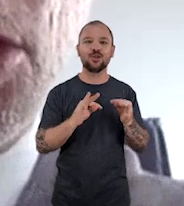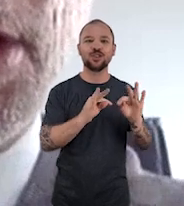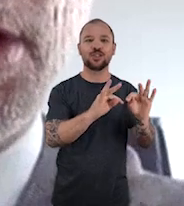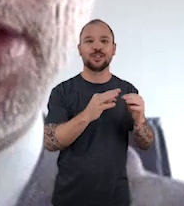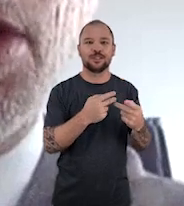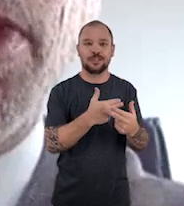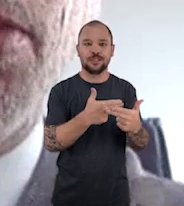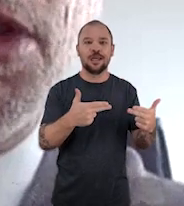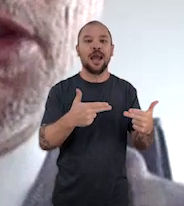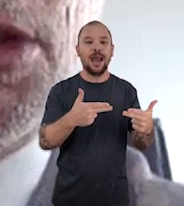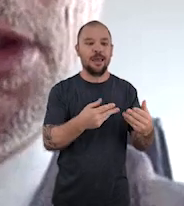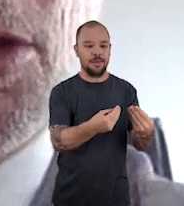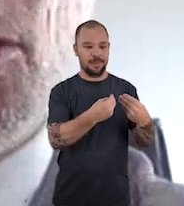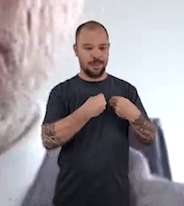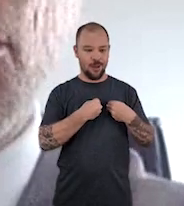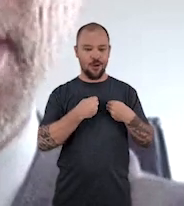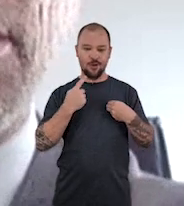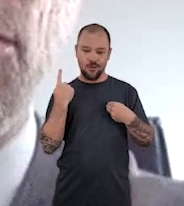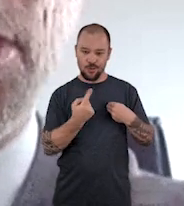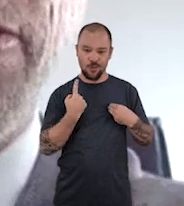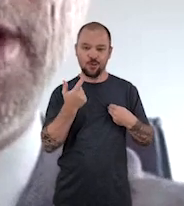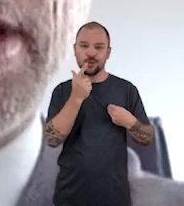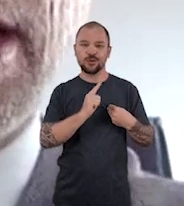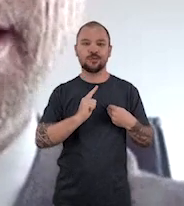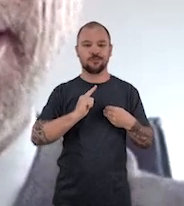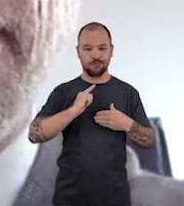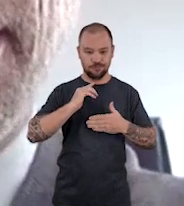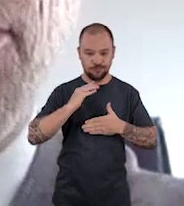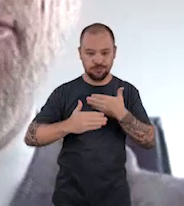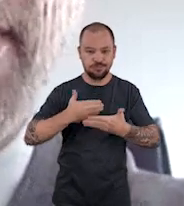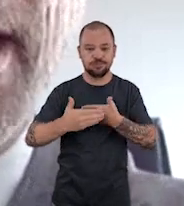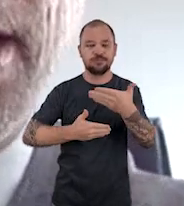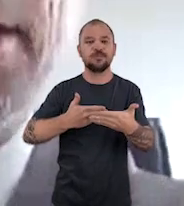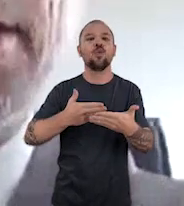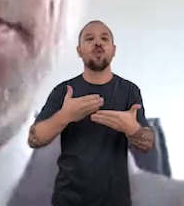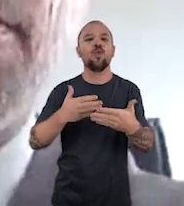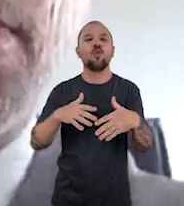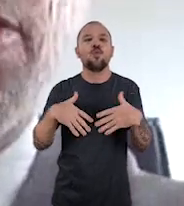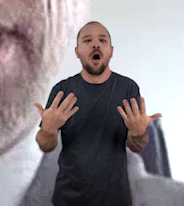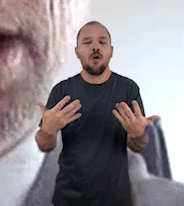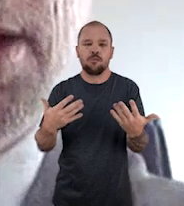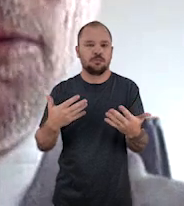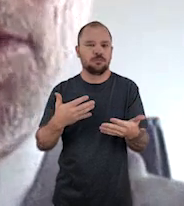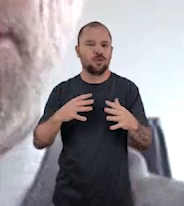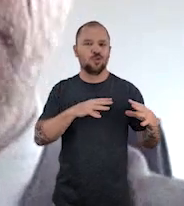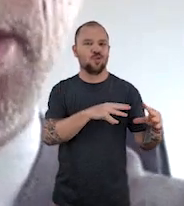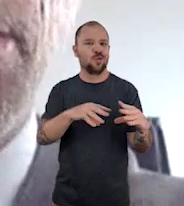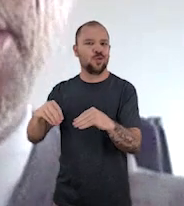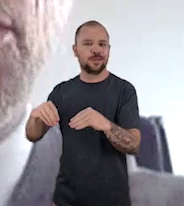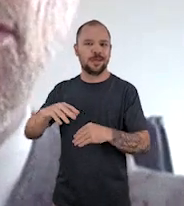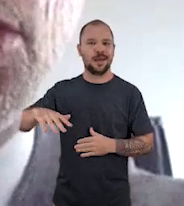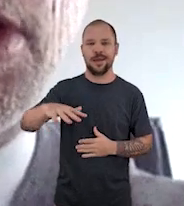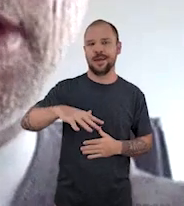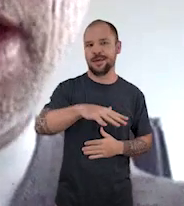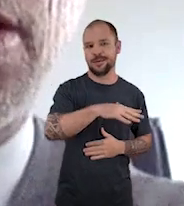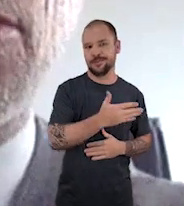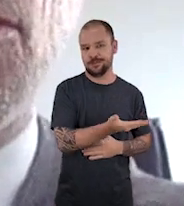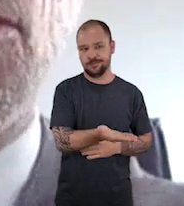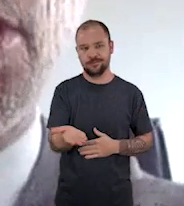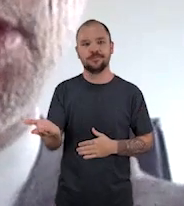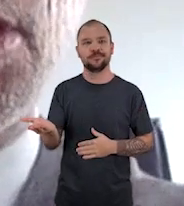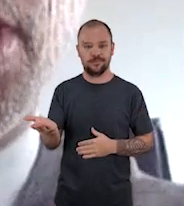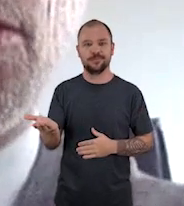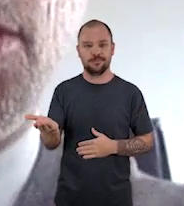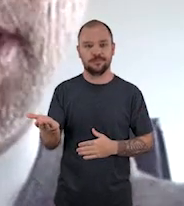Criando tecnologias que permitissem que nós pudéssemos avançar em várias, em várias, praticamente todas as